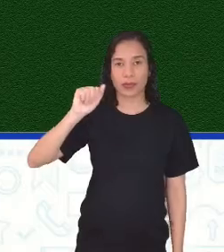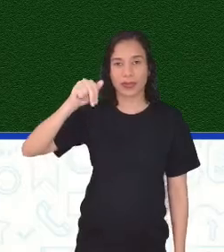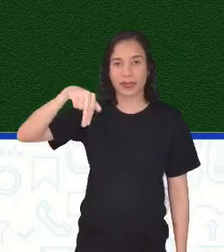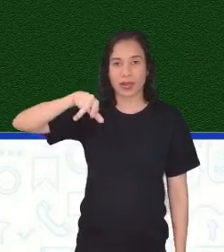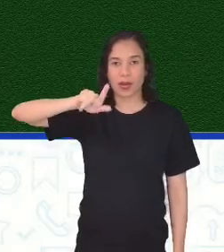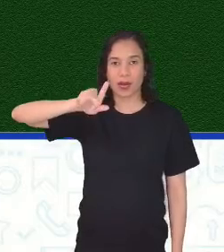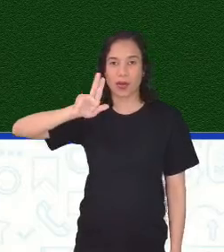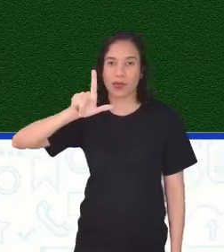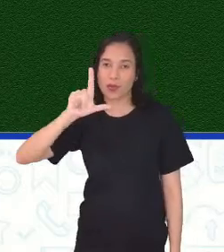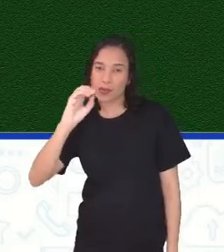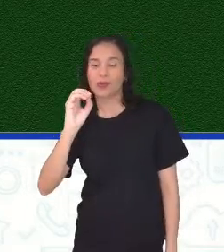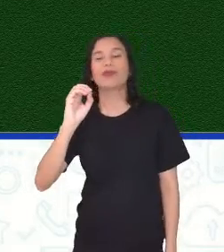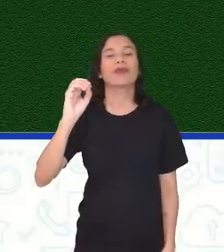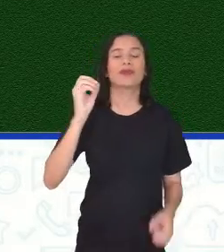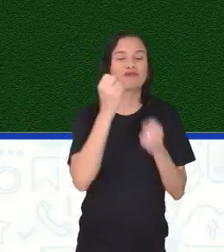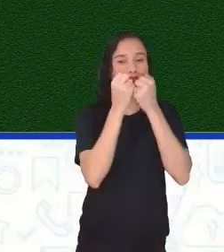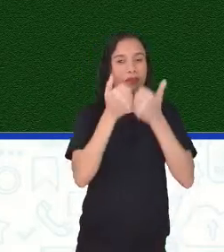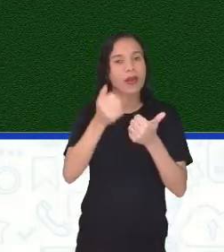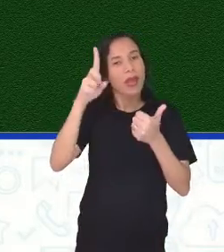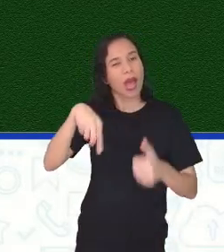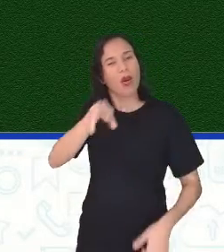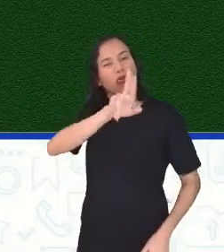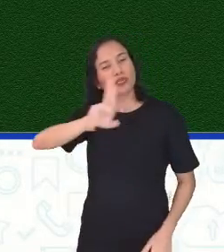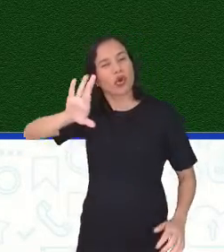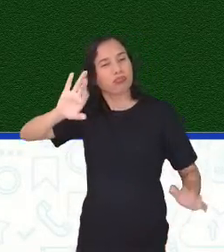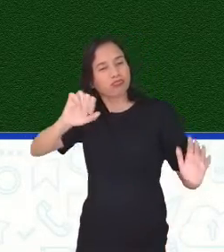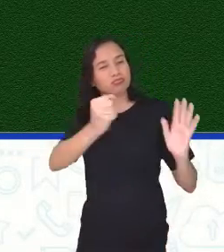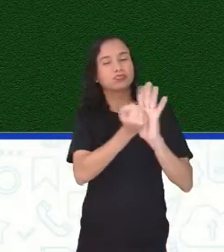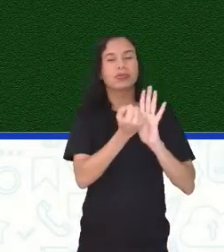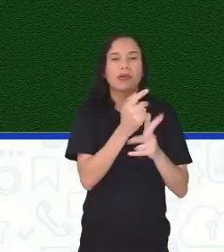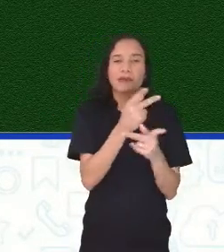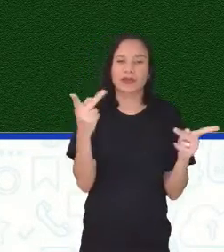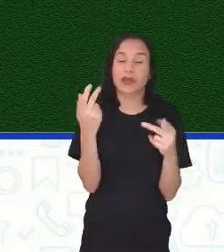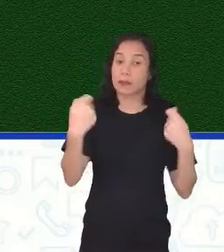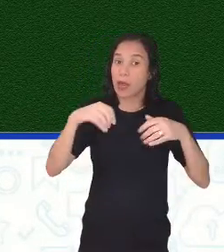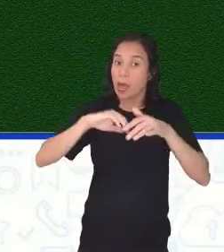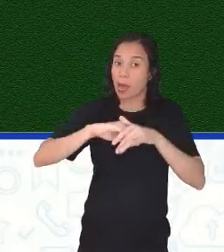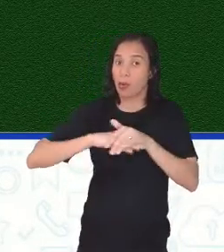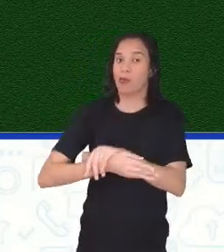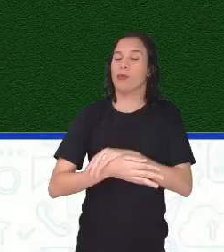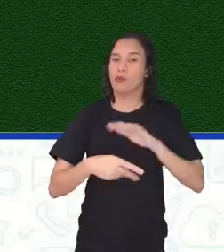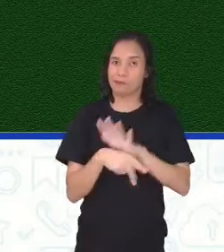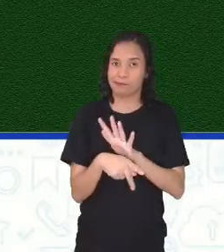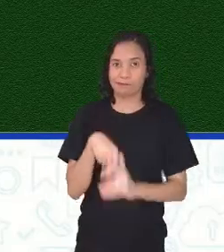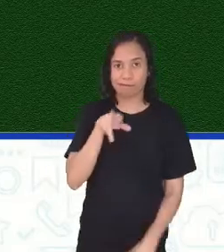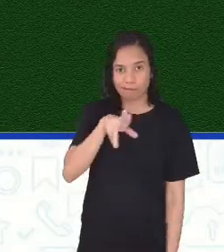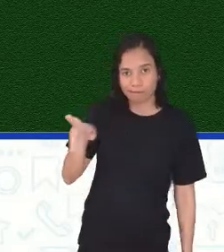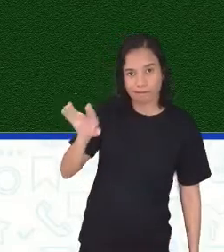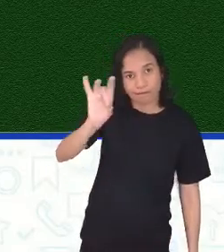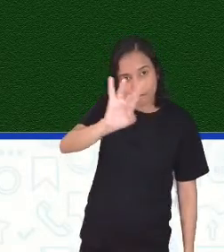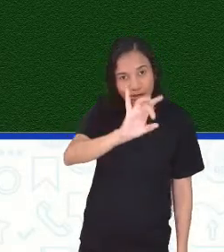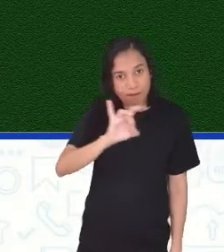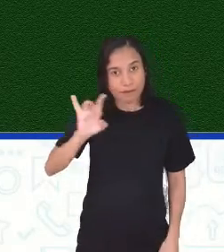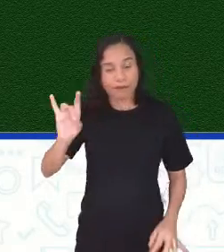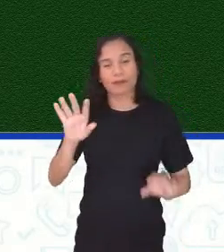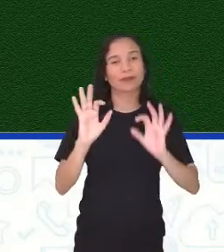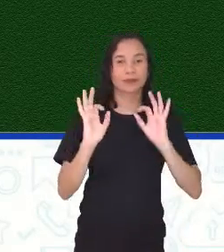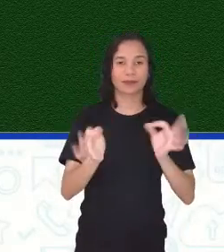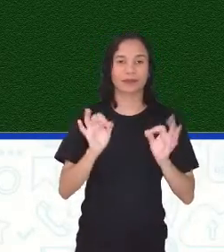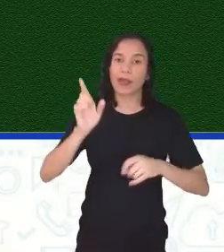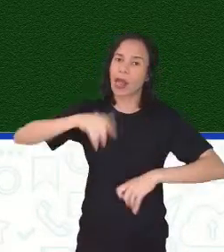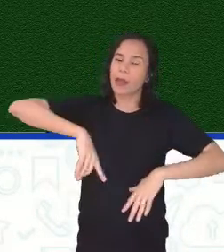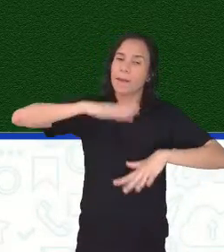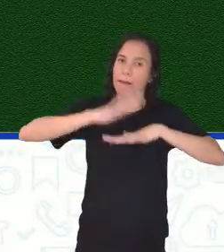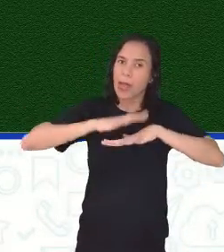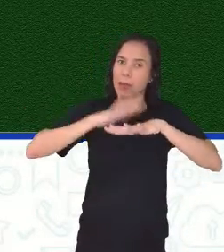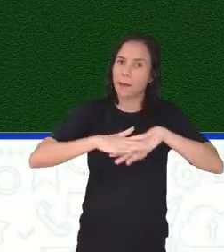Tudo bem. Então, isso, é nomenclatura. Vocês têm que ir se acostumando com nomenclatura. É